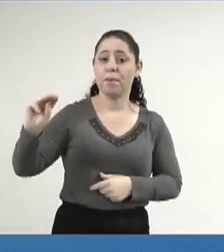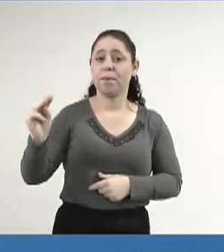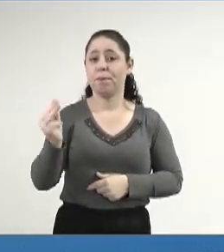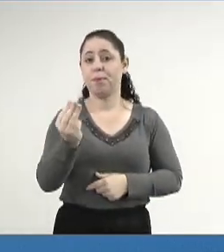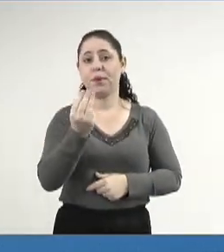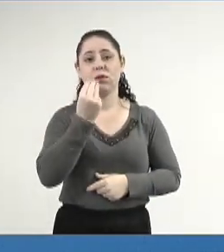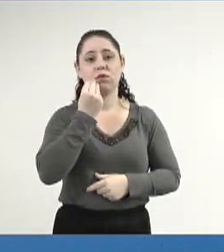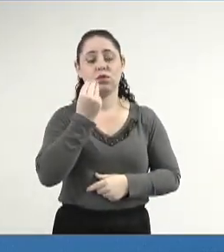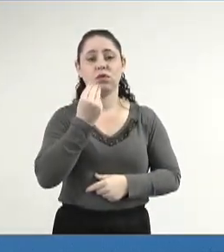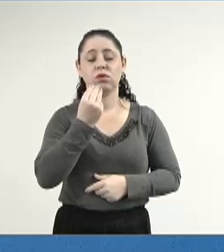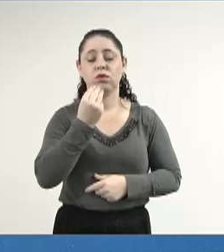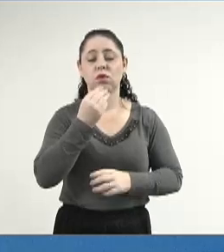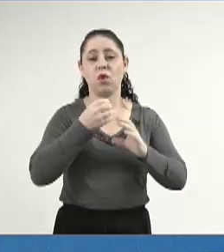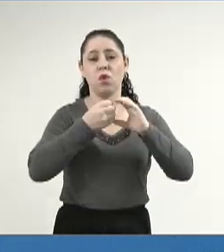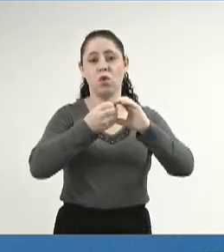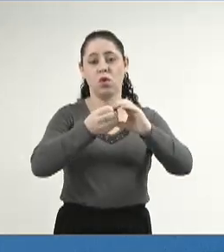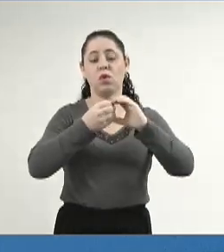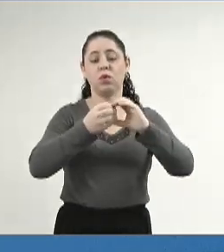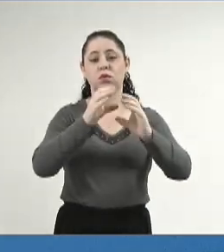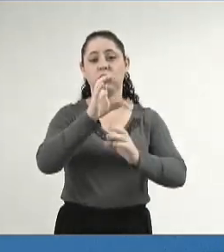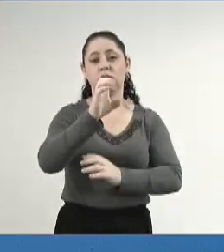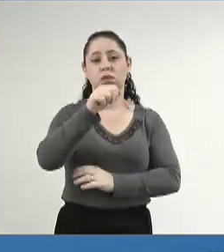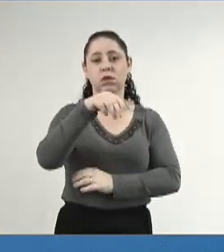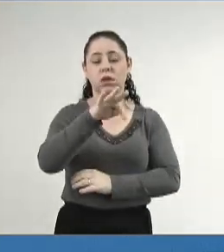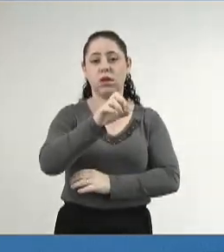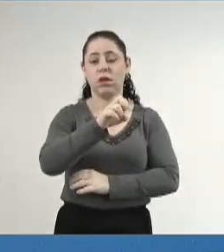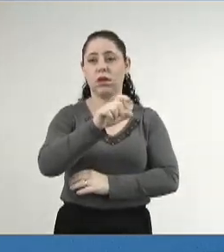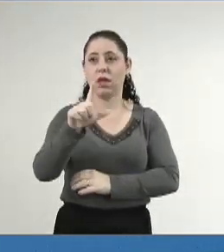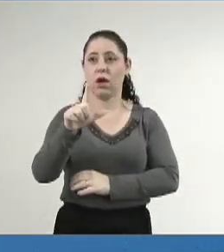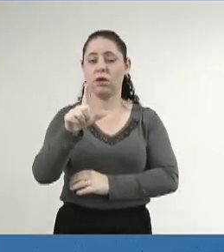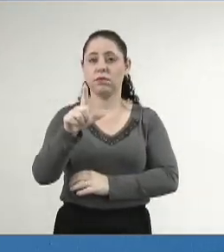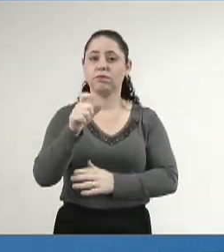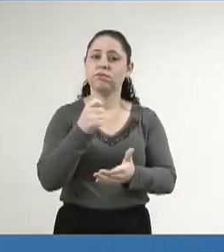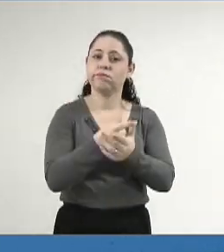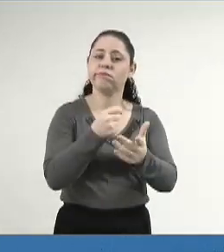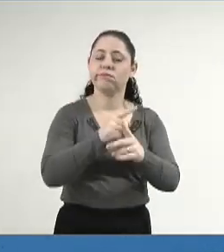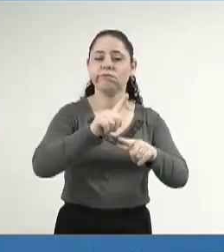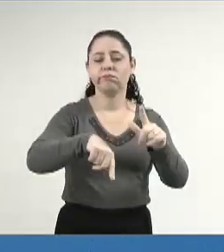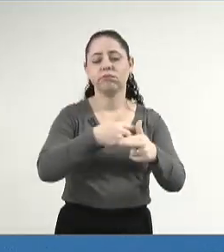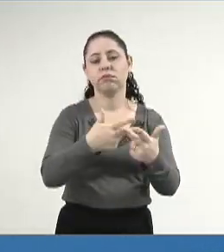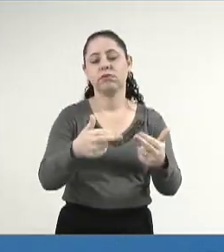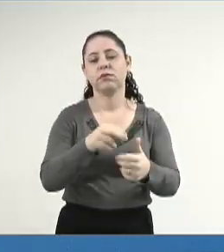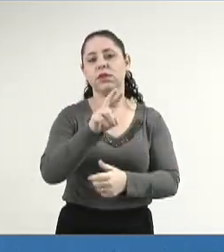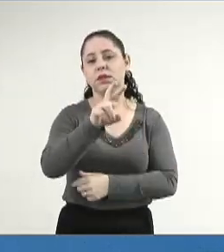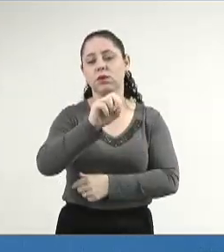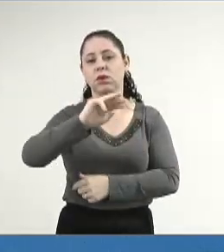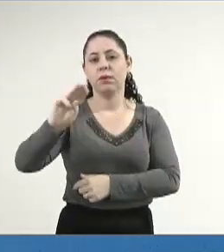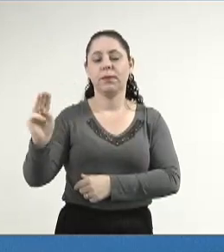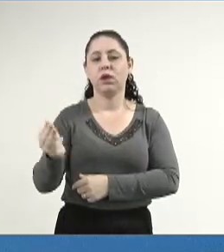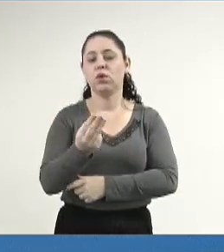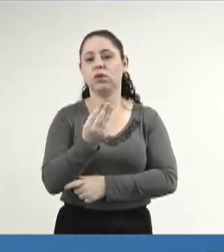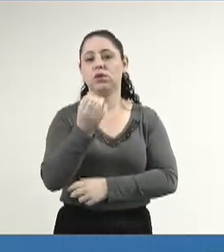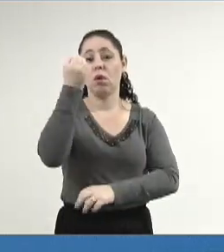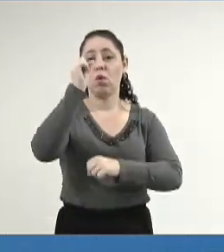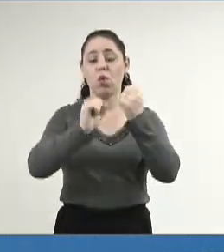para a cooperativa central, para custeio, 50 milhões para a agroindústria,